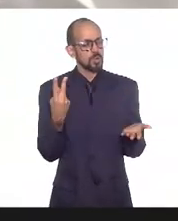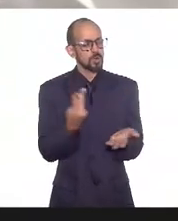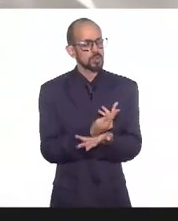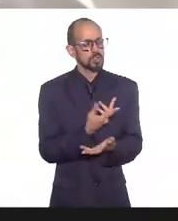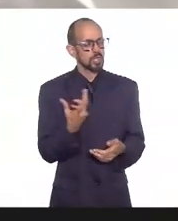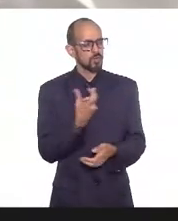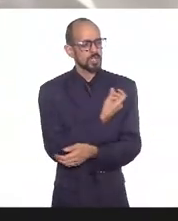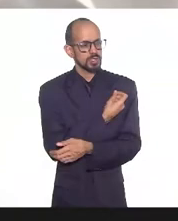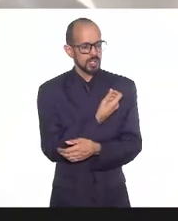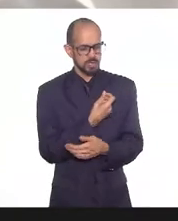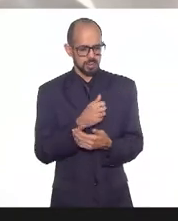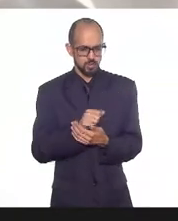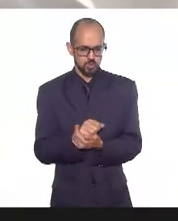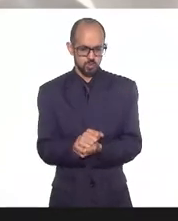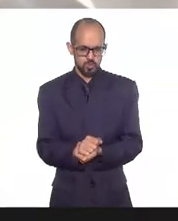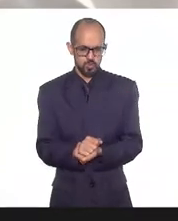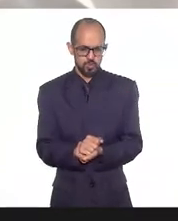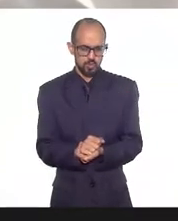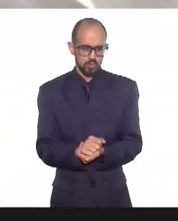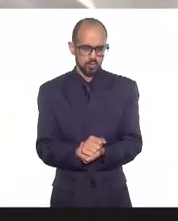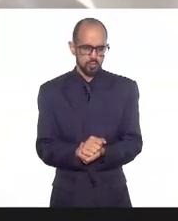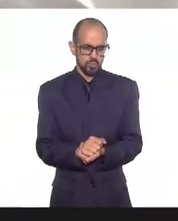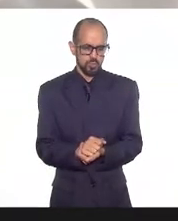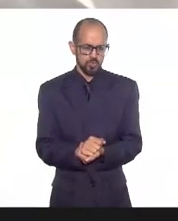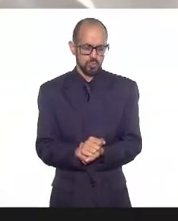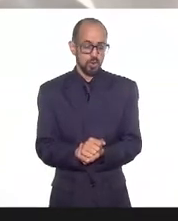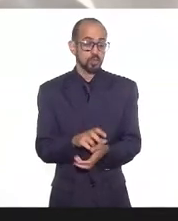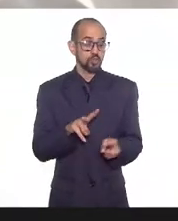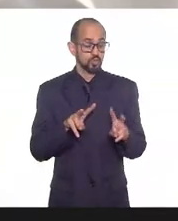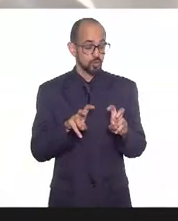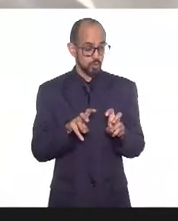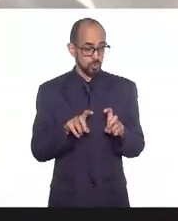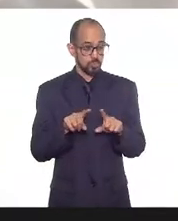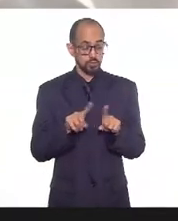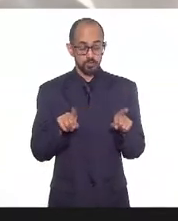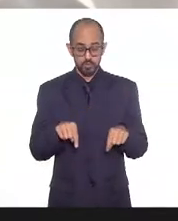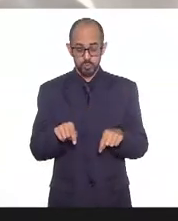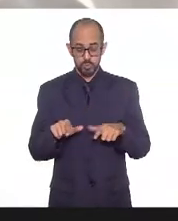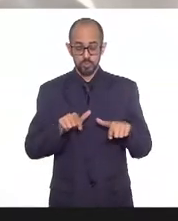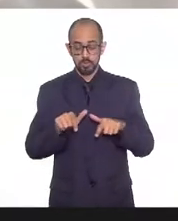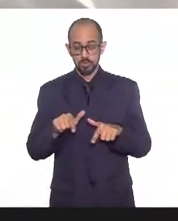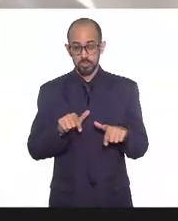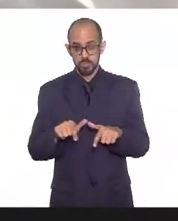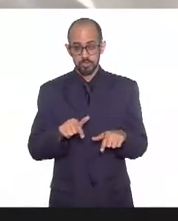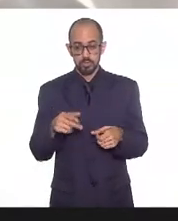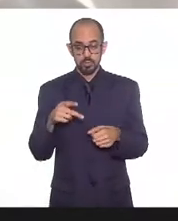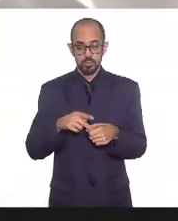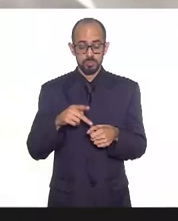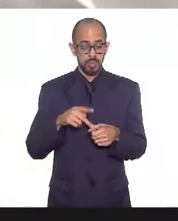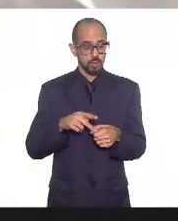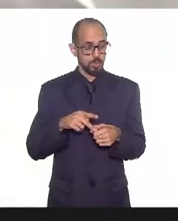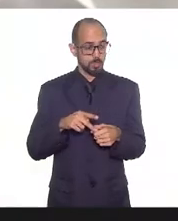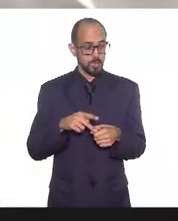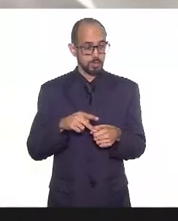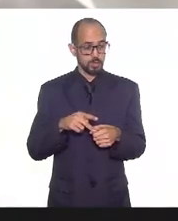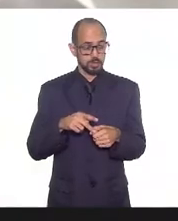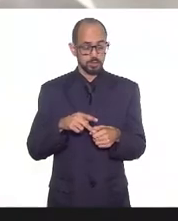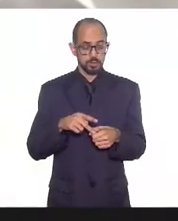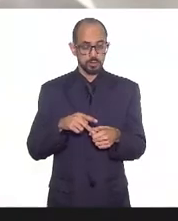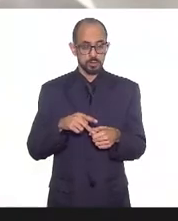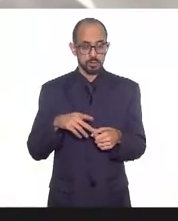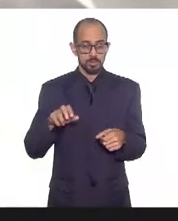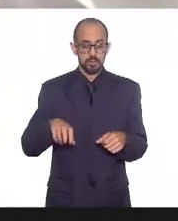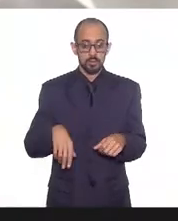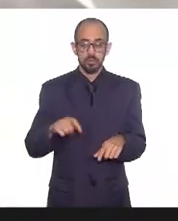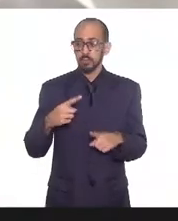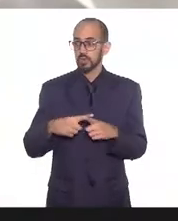vacinação exatamente dos trabalhadores dos petroleiros. Foi falado aí sobre